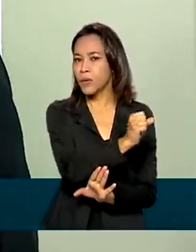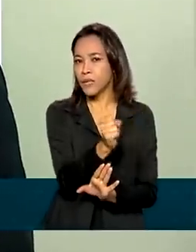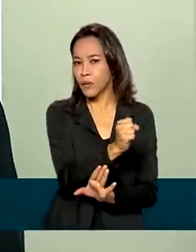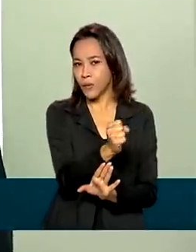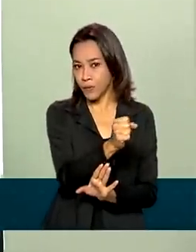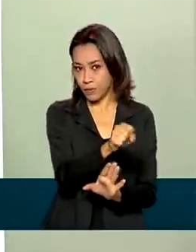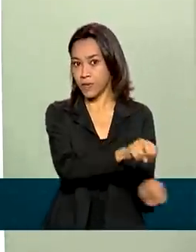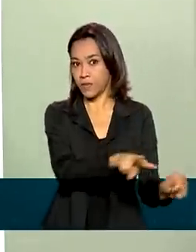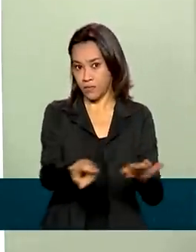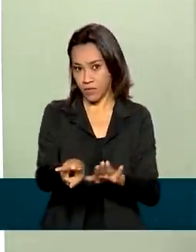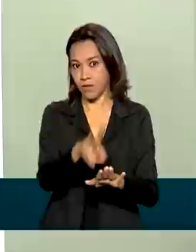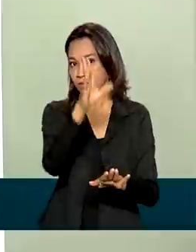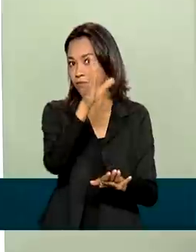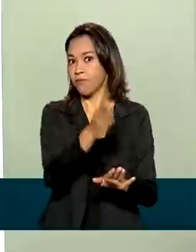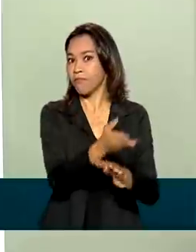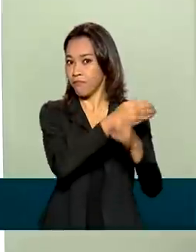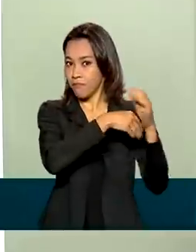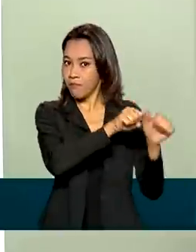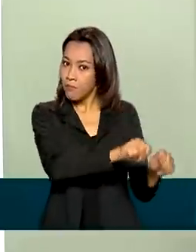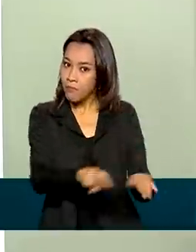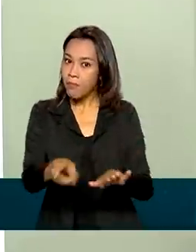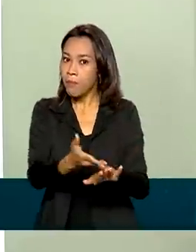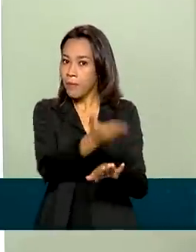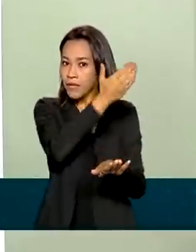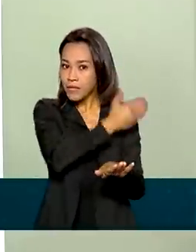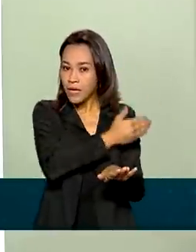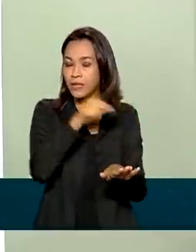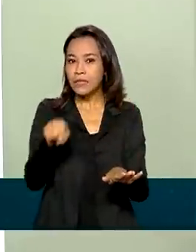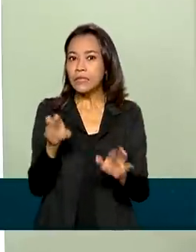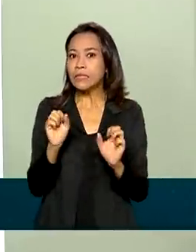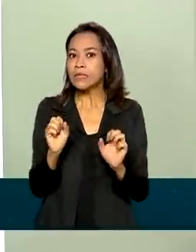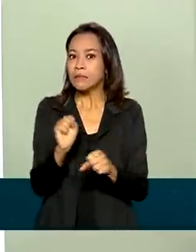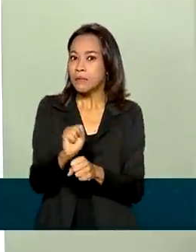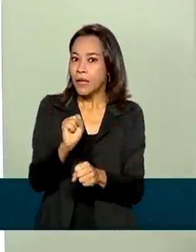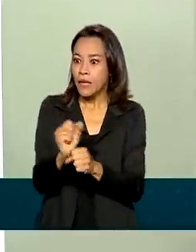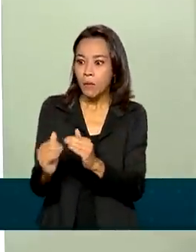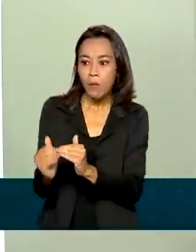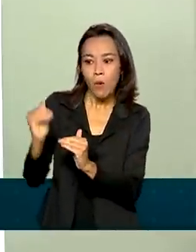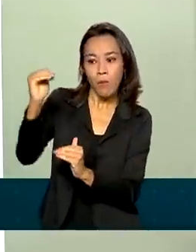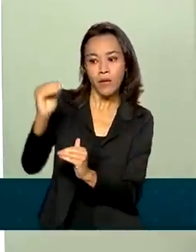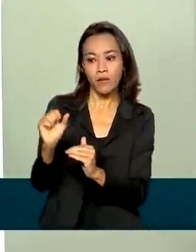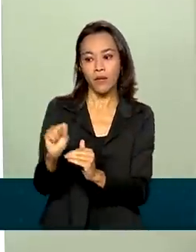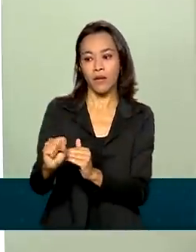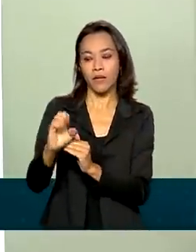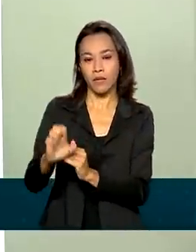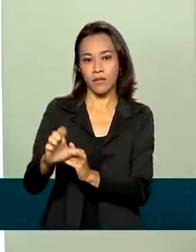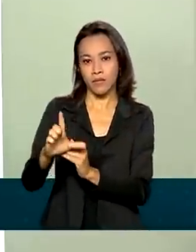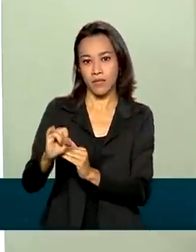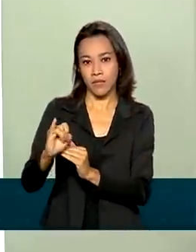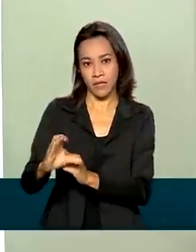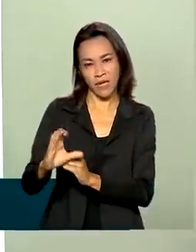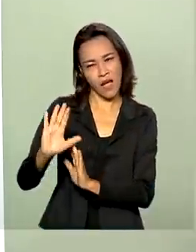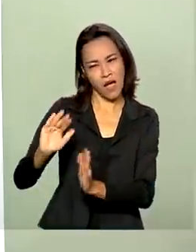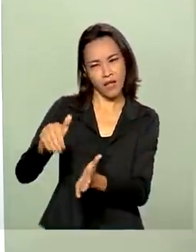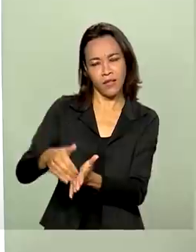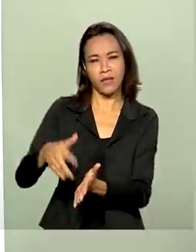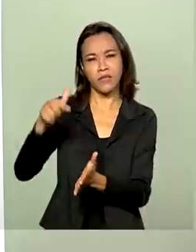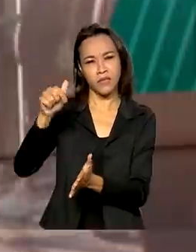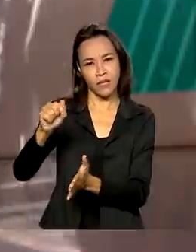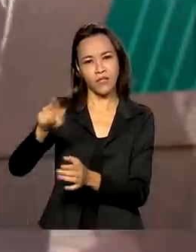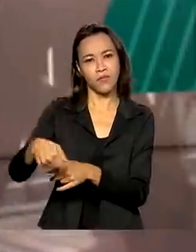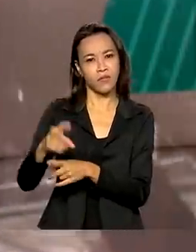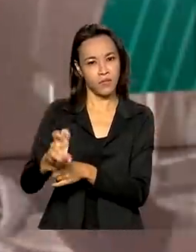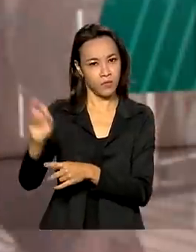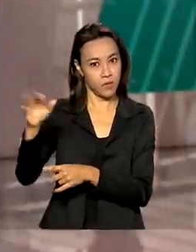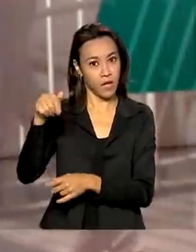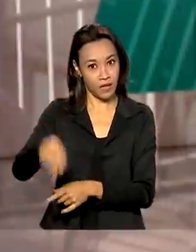consequência disso, o mercado espera um aumento da taxa Selic, que na visão dele deve chegar até 7,5% até dezembro desse ano.